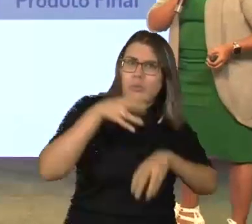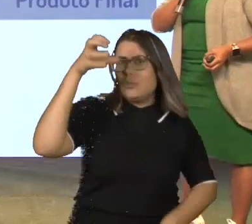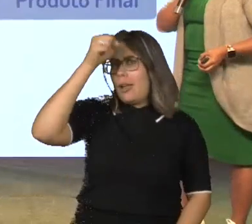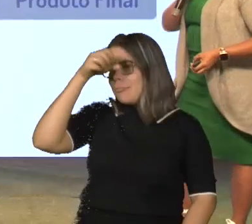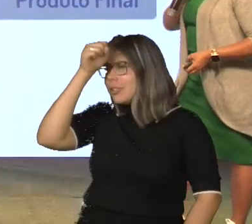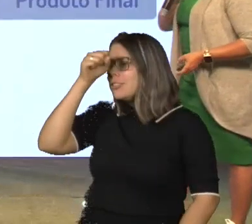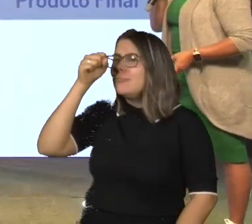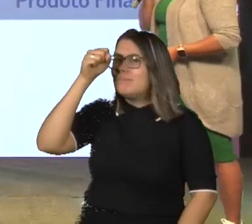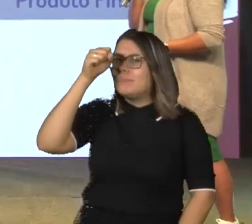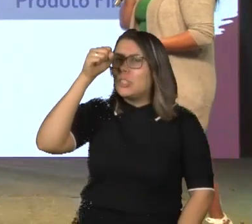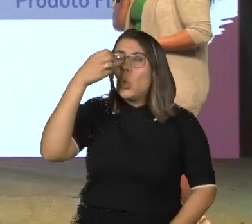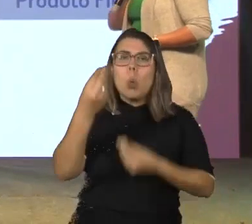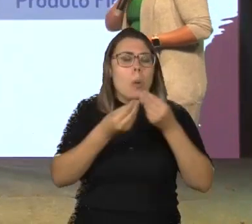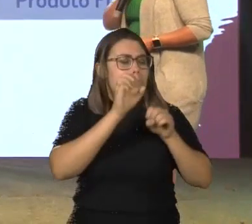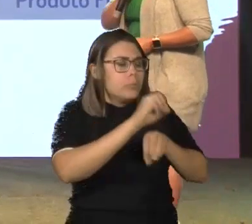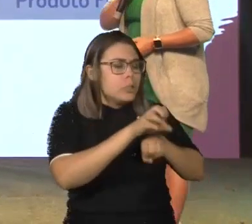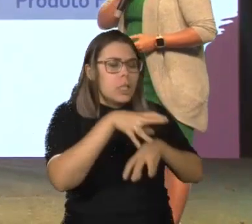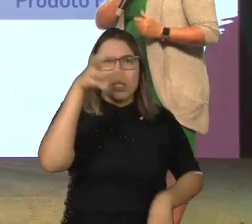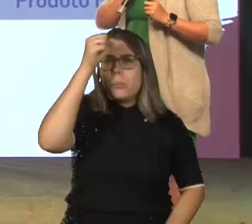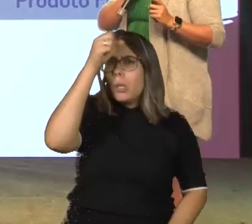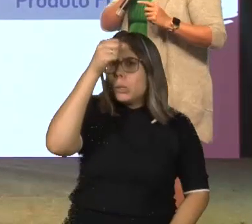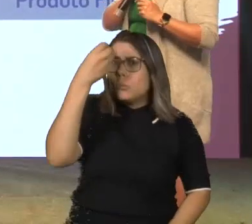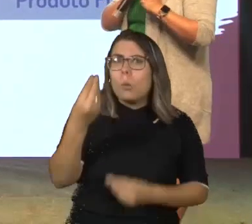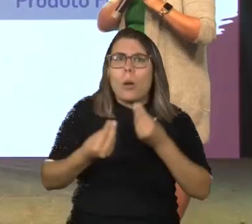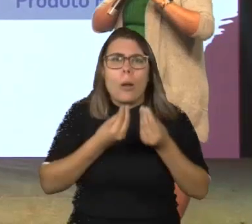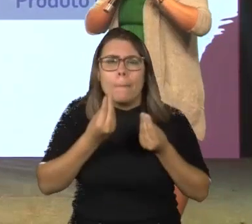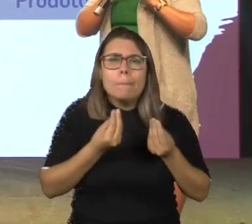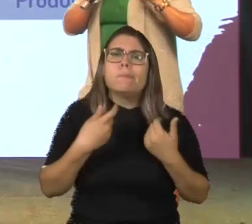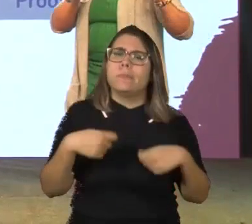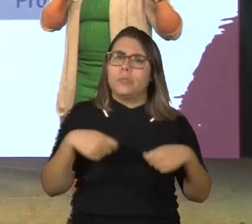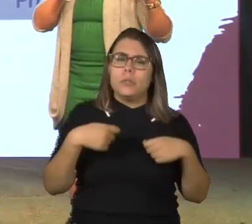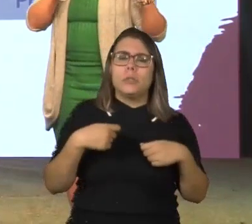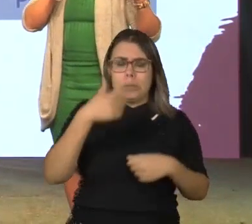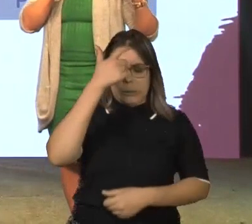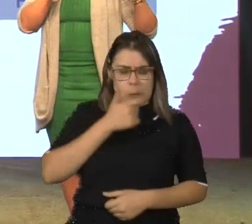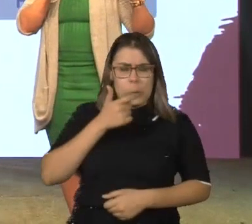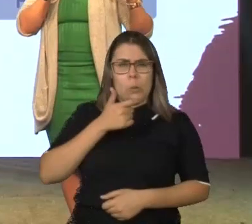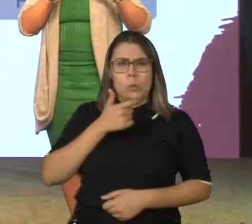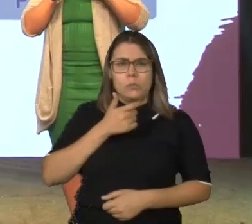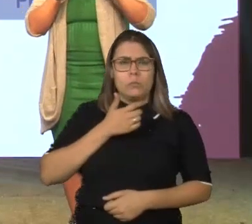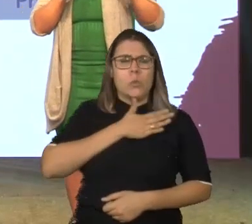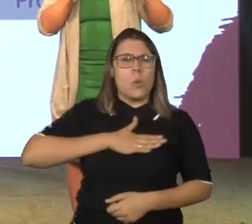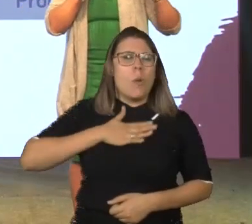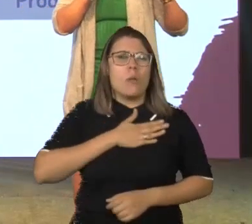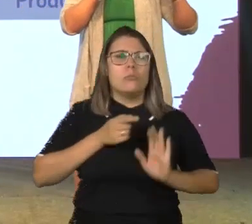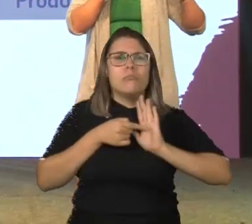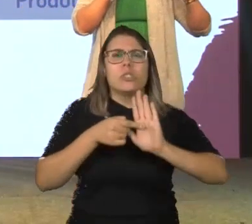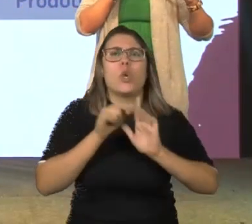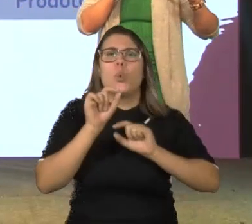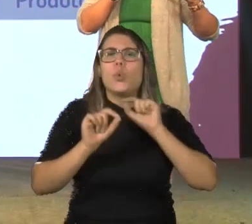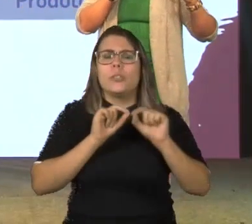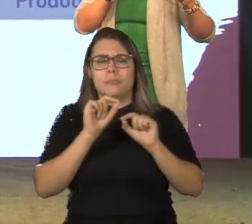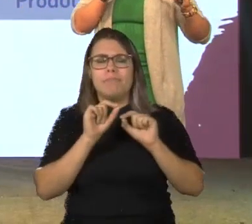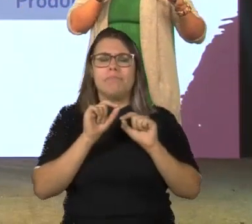dentro dessas estratégias de ensino. Um dos pontos que eu costumo sempre utilizar nessa linha de trabalho e nessa trajetória que foi